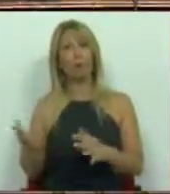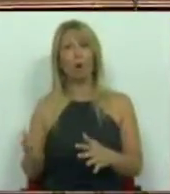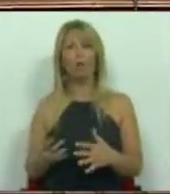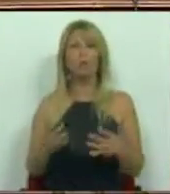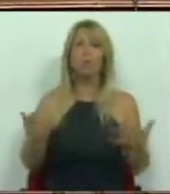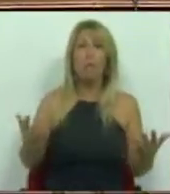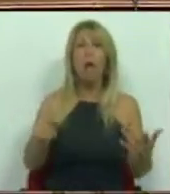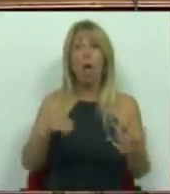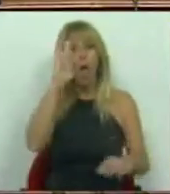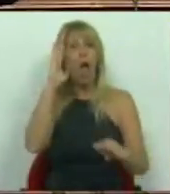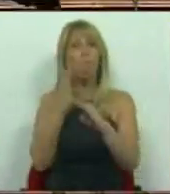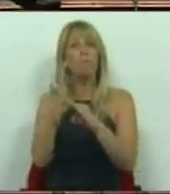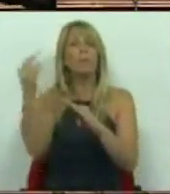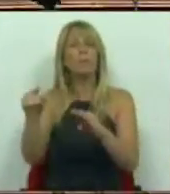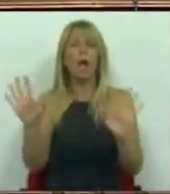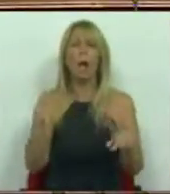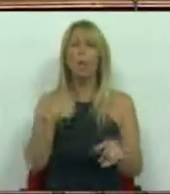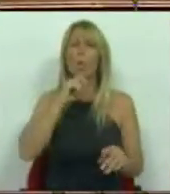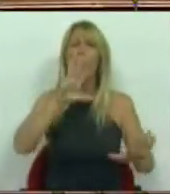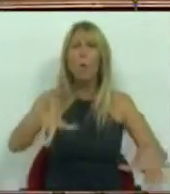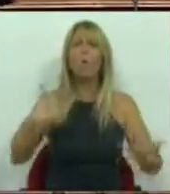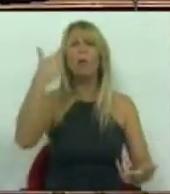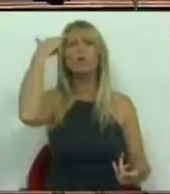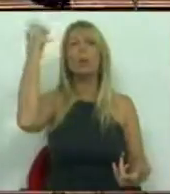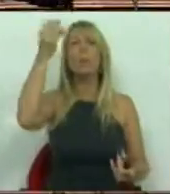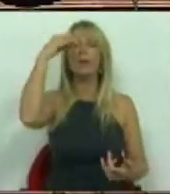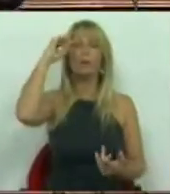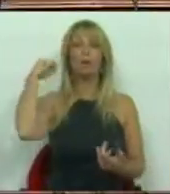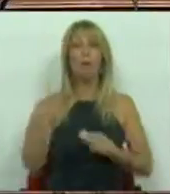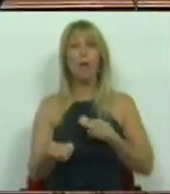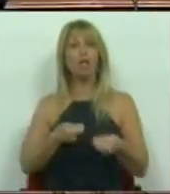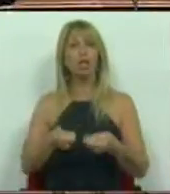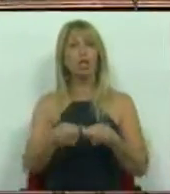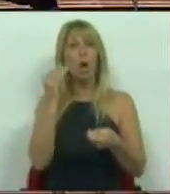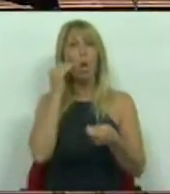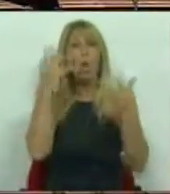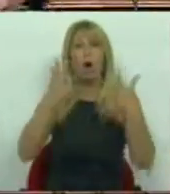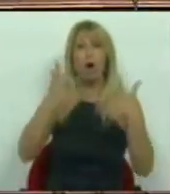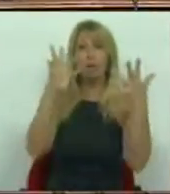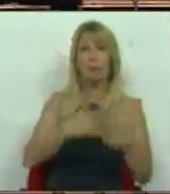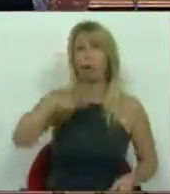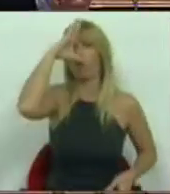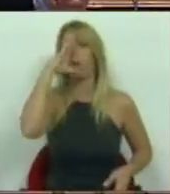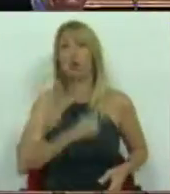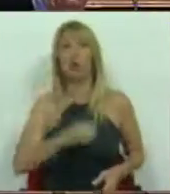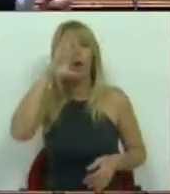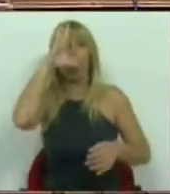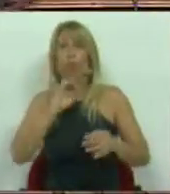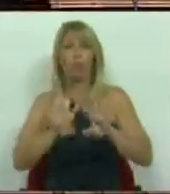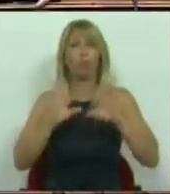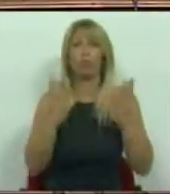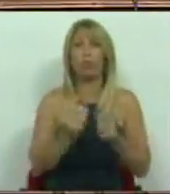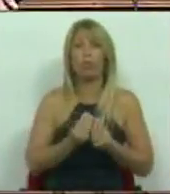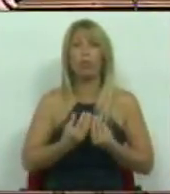Eu até posso compreender a dificuldade de gestão, do ponto de vista orçamental, do Ministério, do Governo no seu todo.